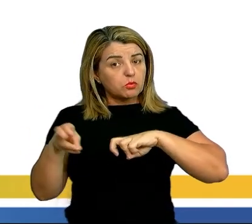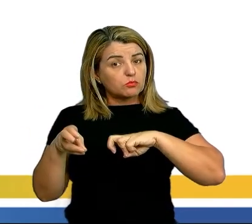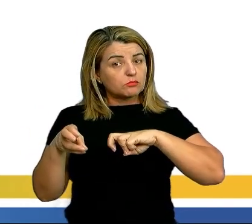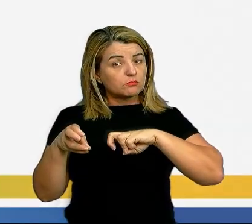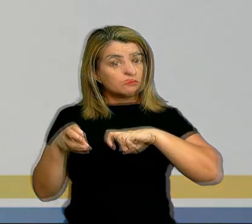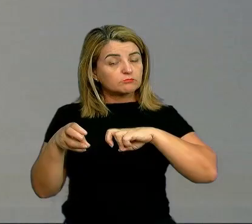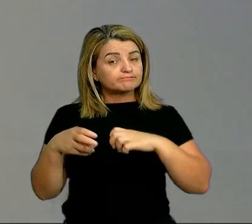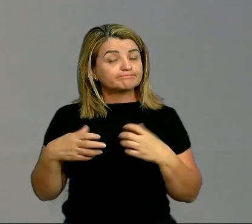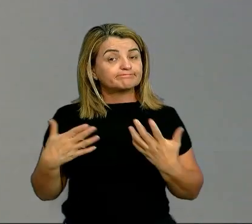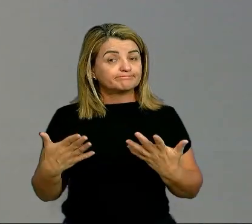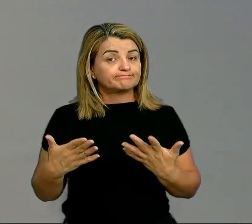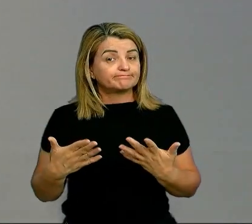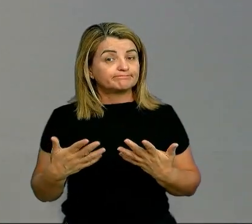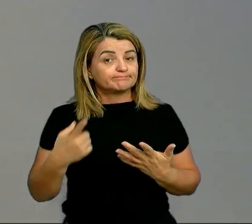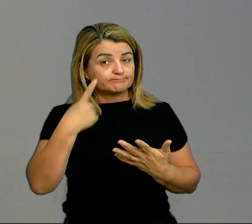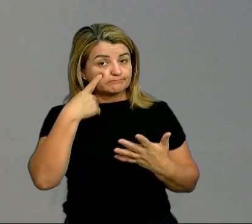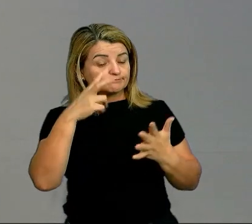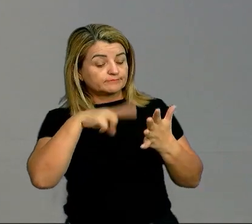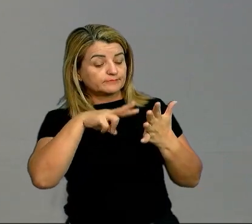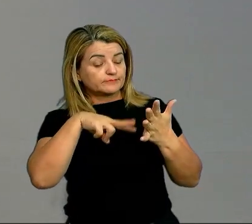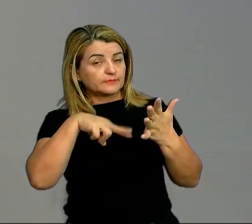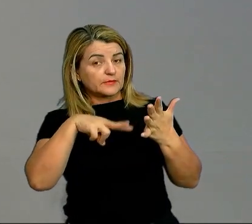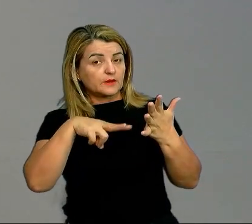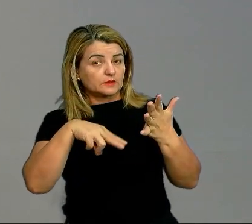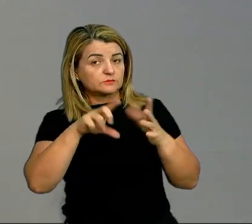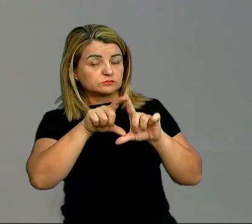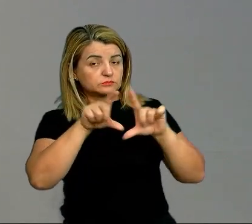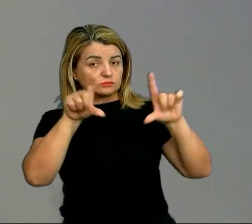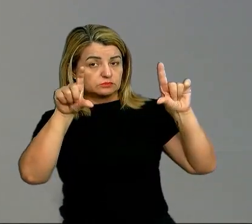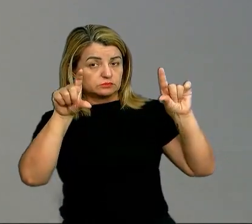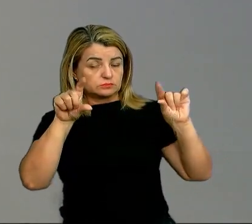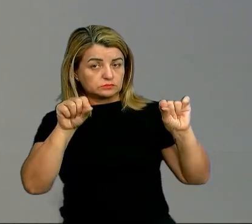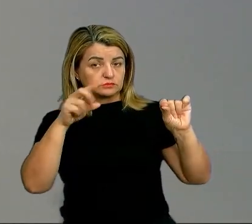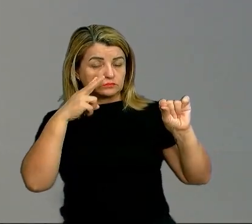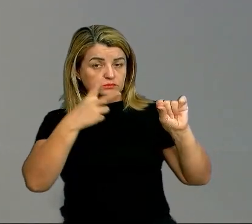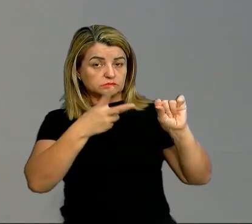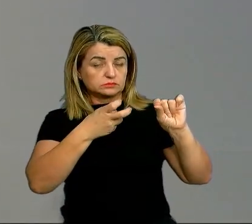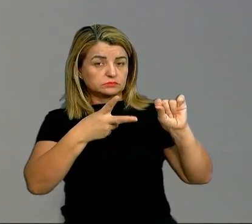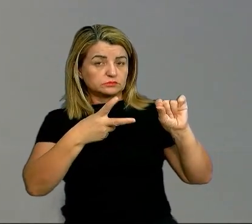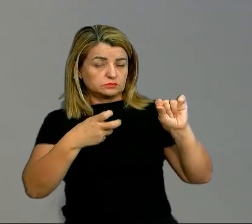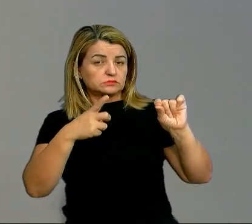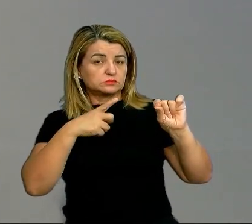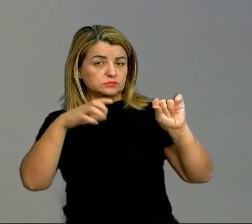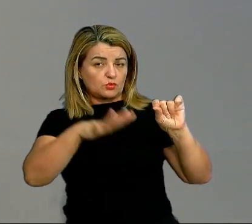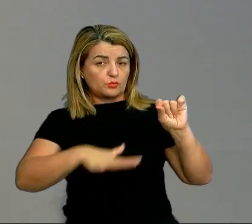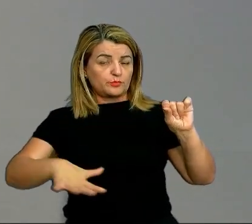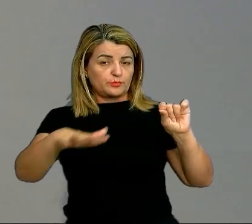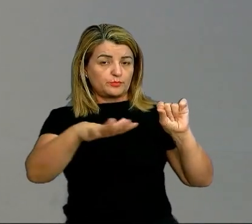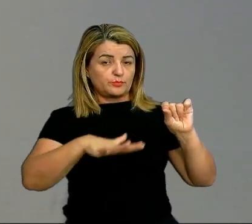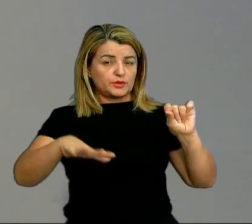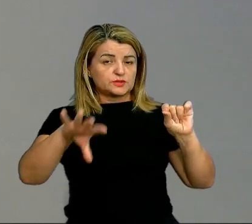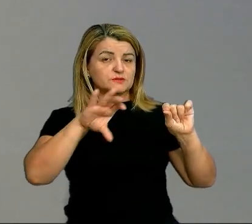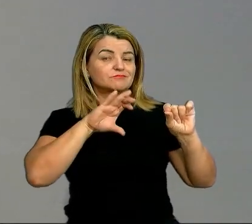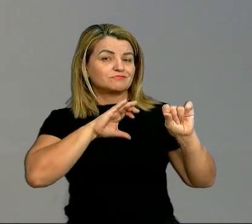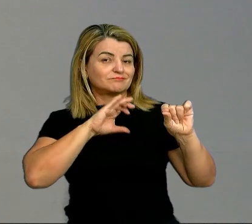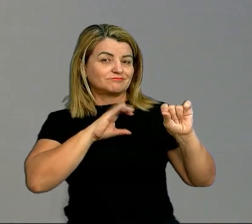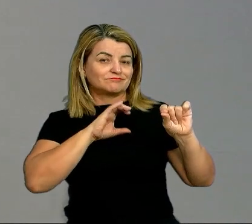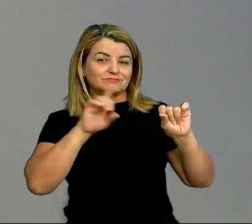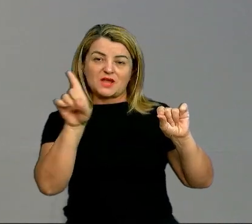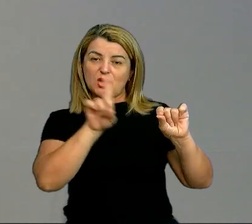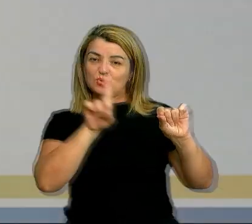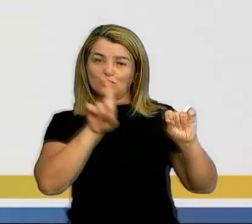campo. Então, gente, pela leitura do trecho que nós fizemos, observamos que a gente tem um ambiente urbano, portanto, não é